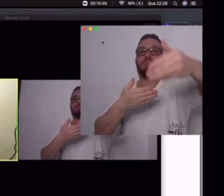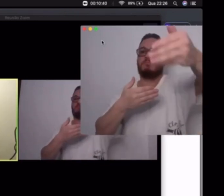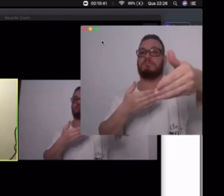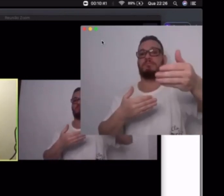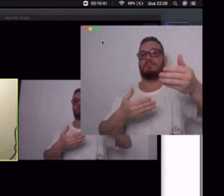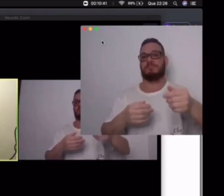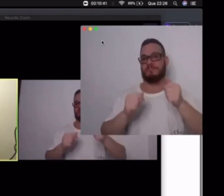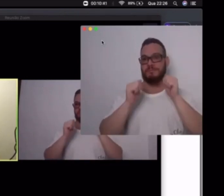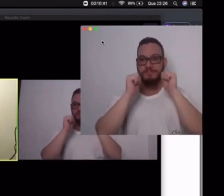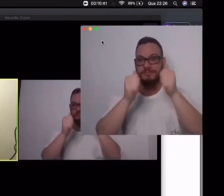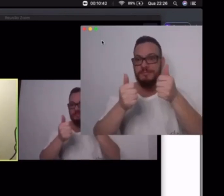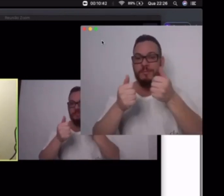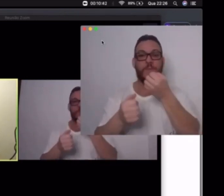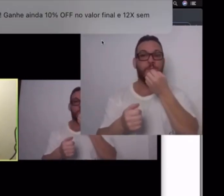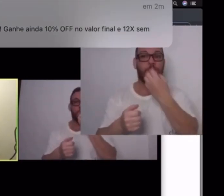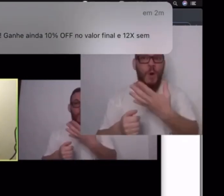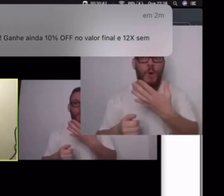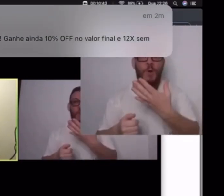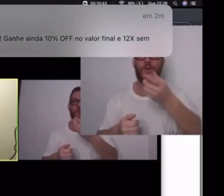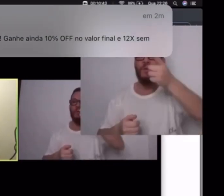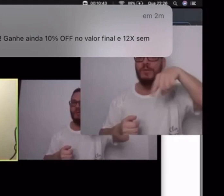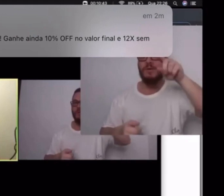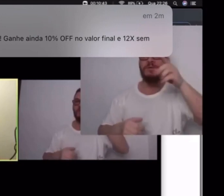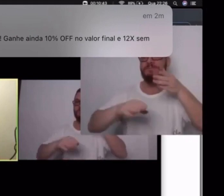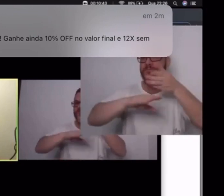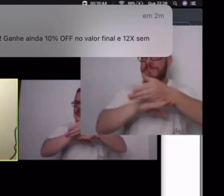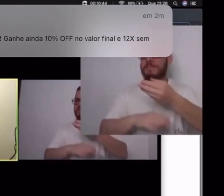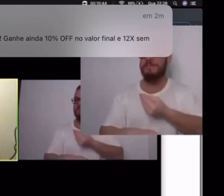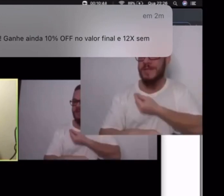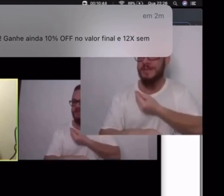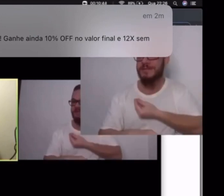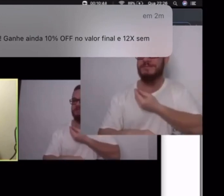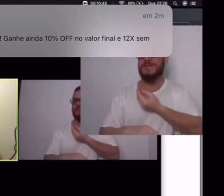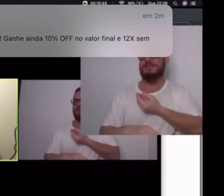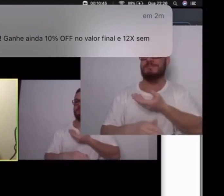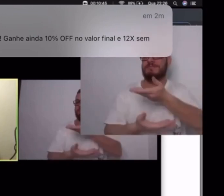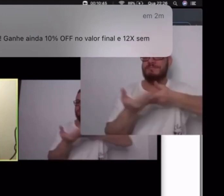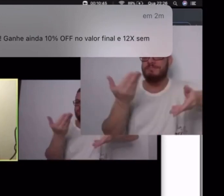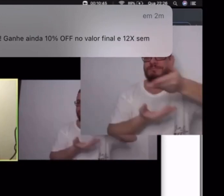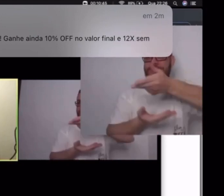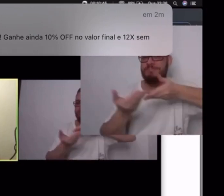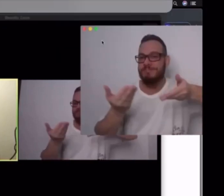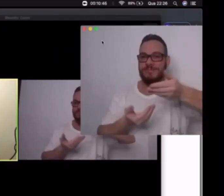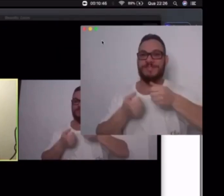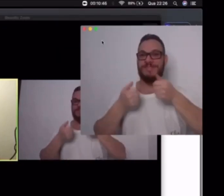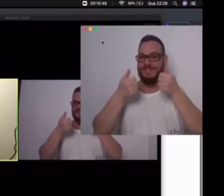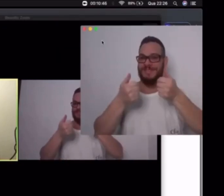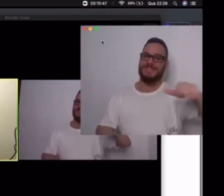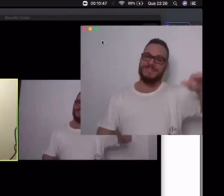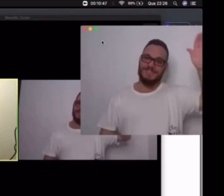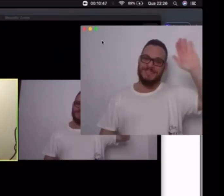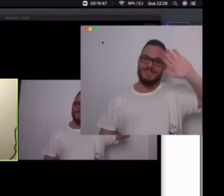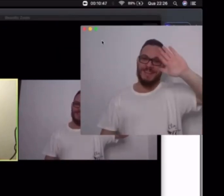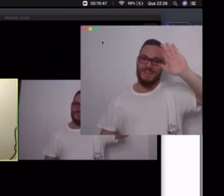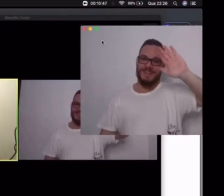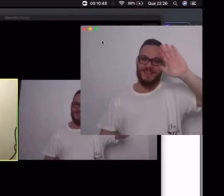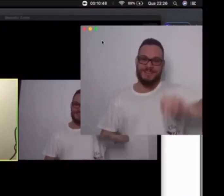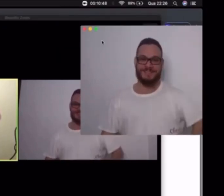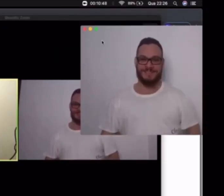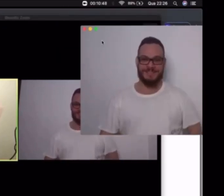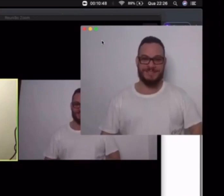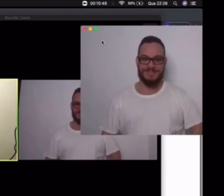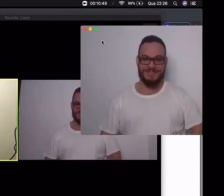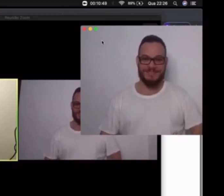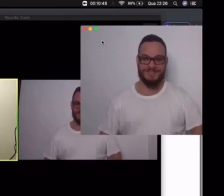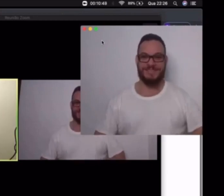sala nova da programação, a gente vai enviar o link para vocês e aí vocês entram e participam junto com a gente. A gente torce para que seja um momento muito legal de troca.